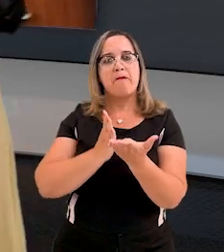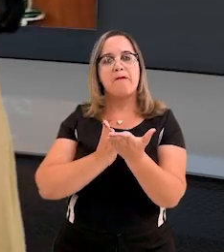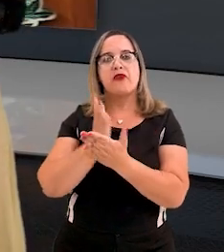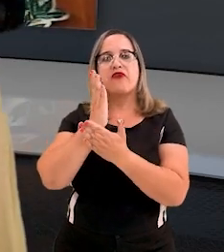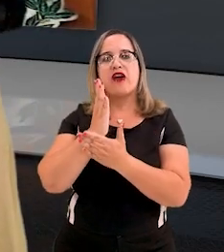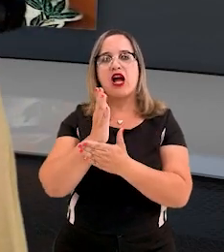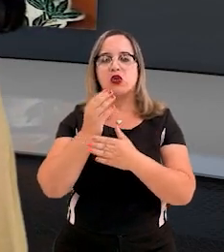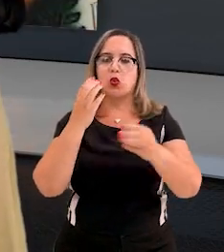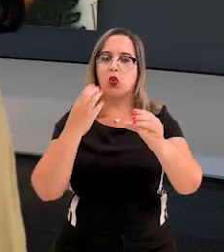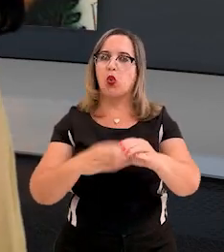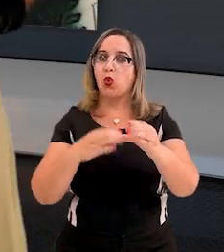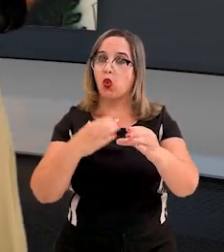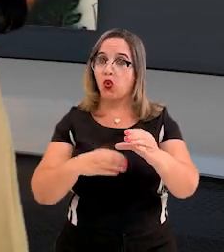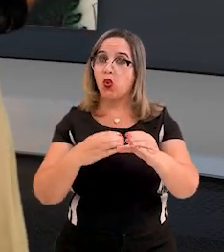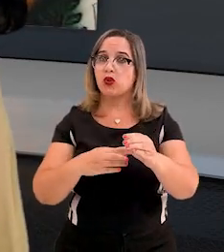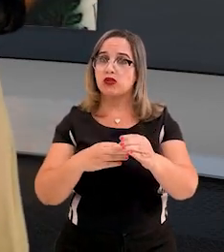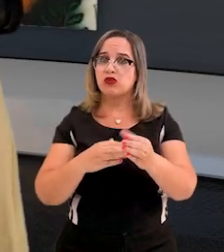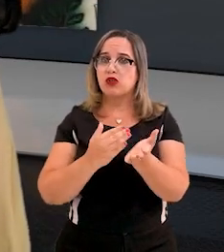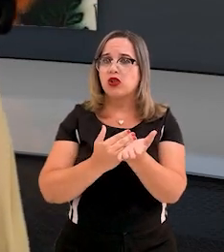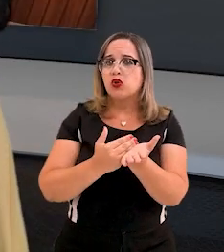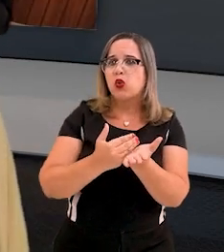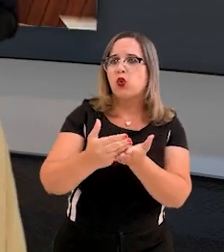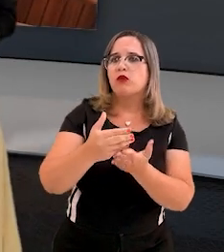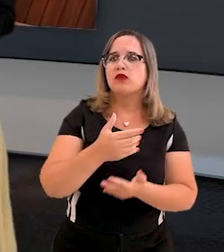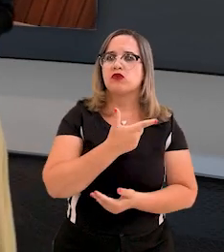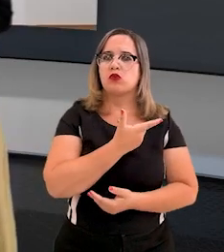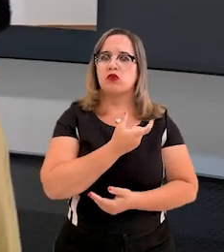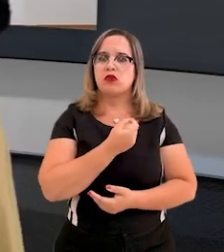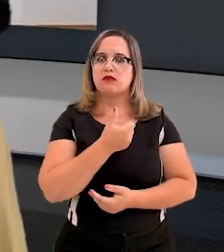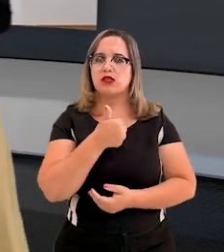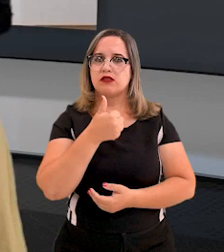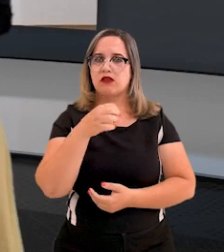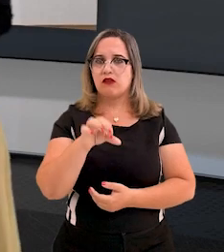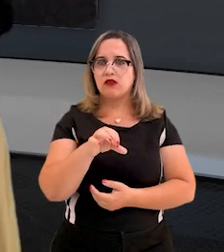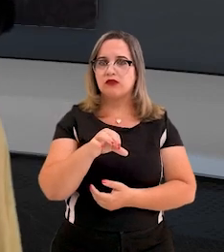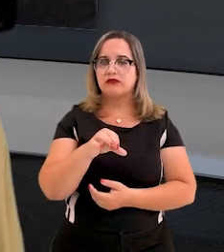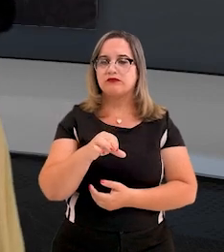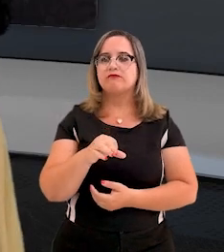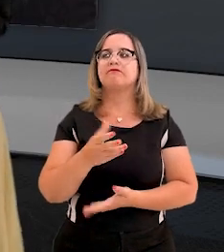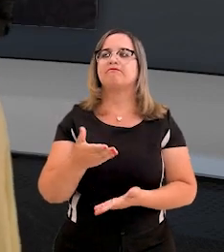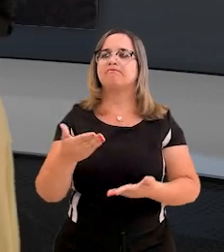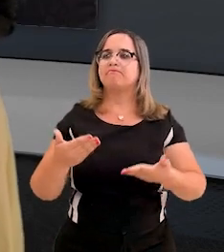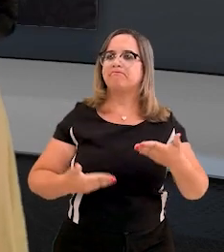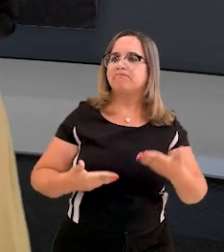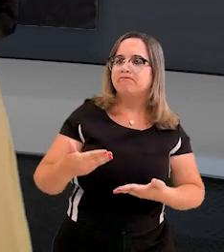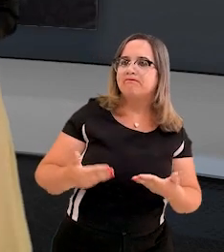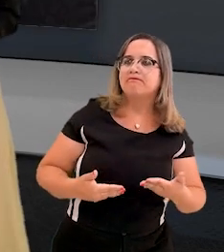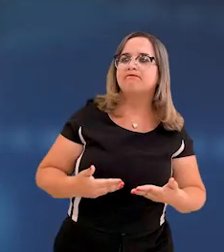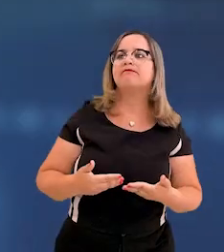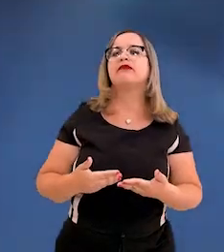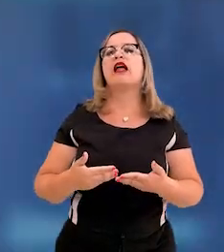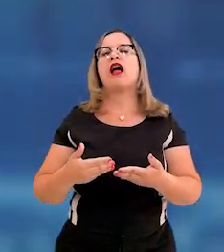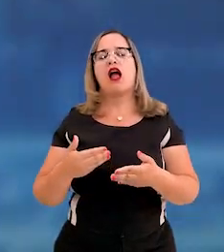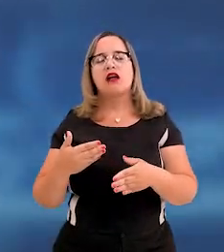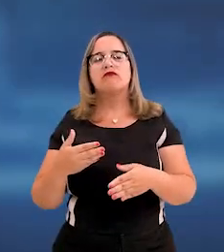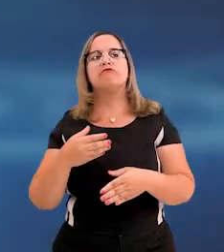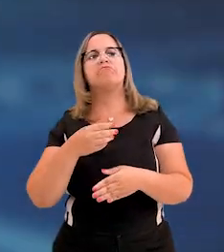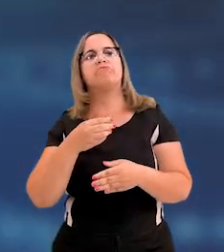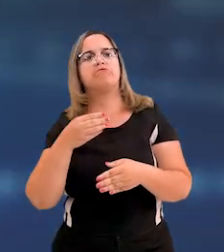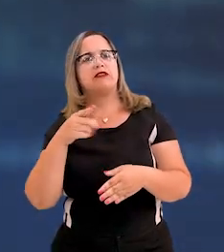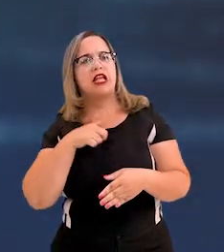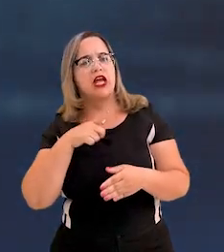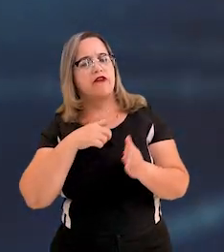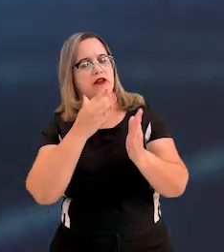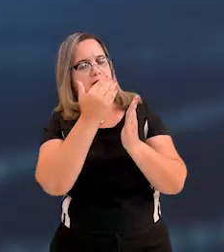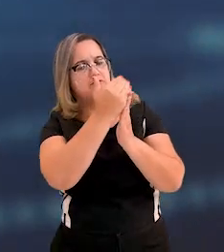aprovados no concurso público iniciado em 2019. Membros e servidores passaram a